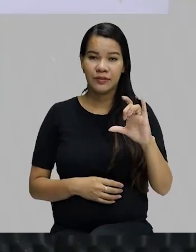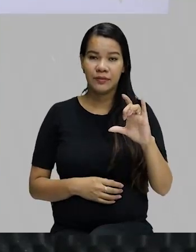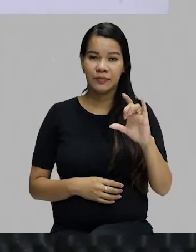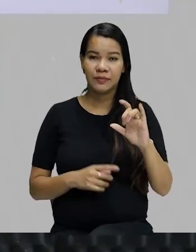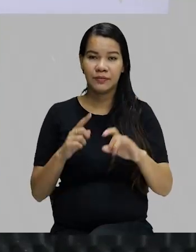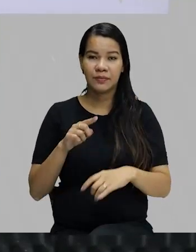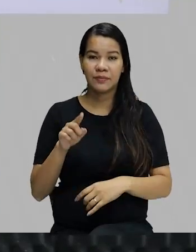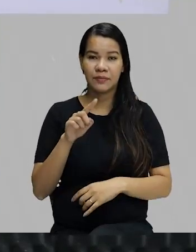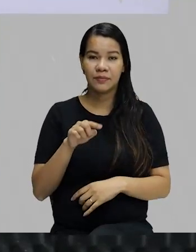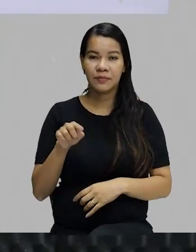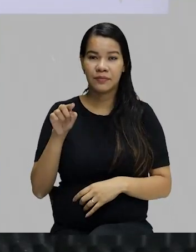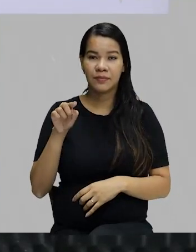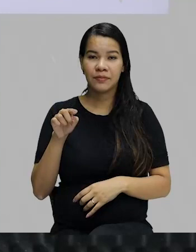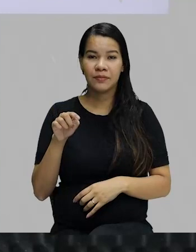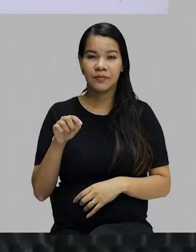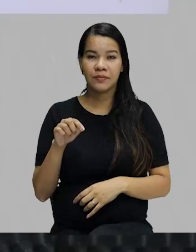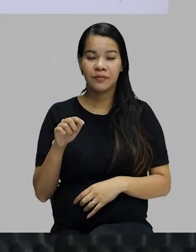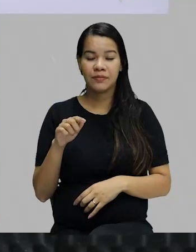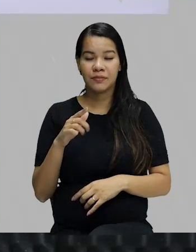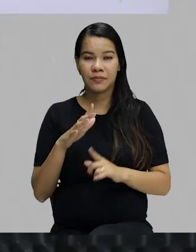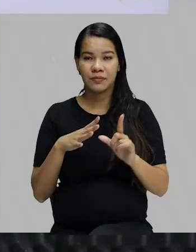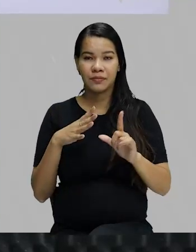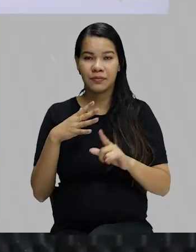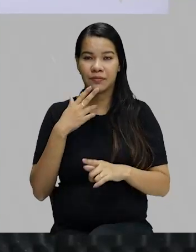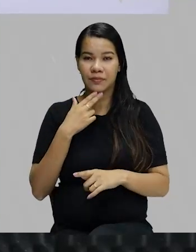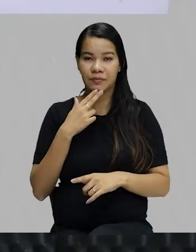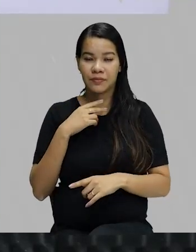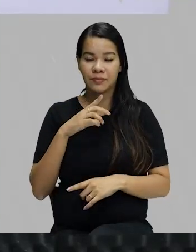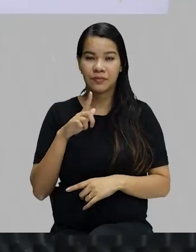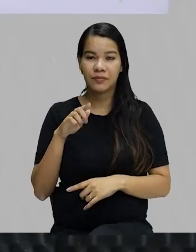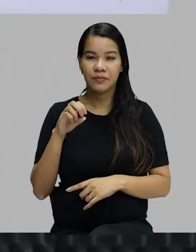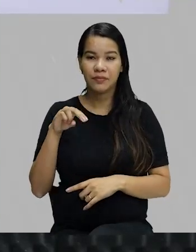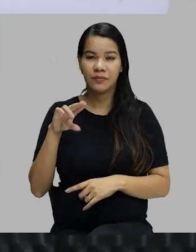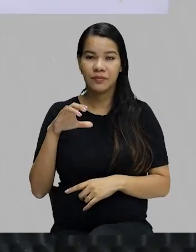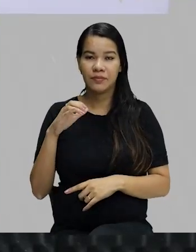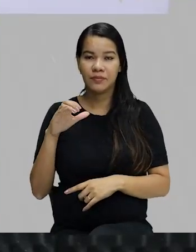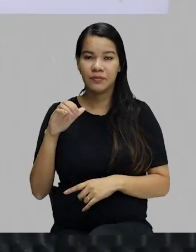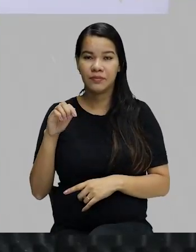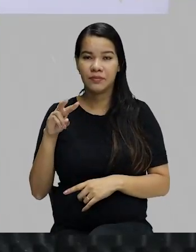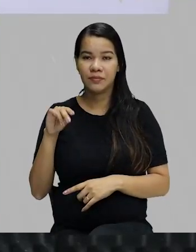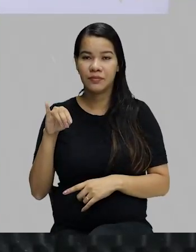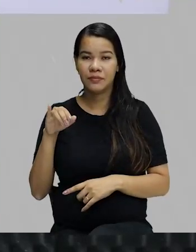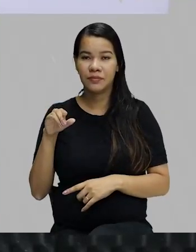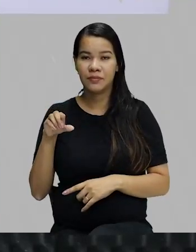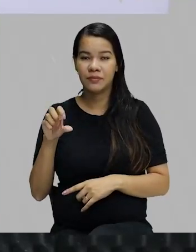plataforma Gonçalves Dias, lá no Instagram. Lá você tem o Tchalui Pequeno, tem as dicas,